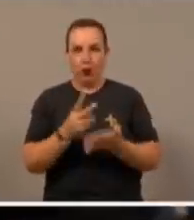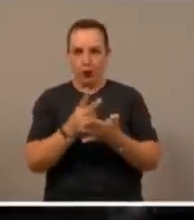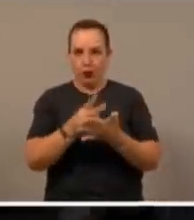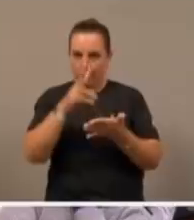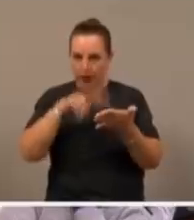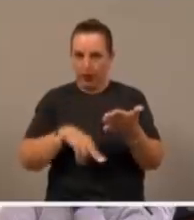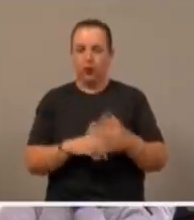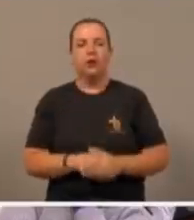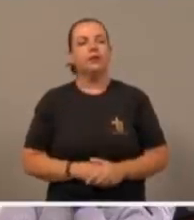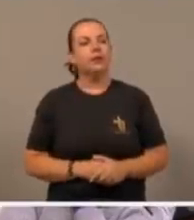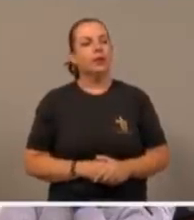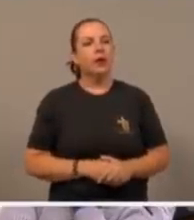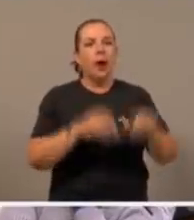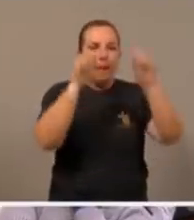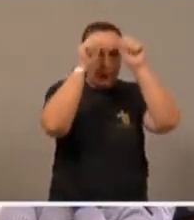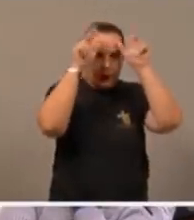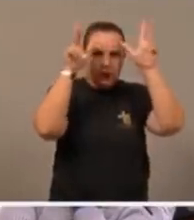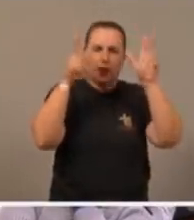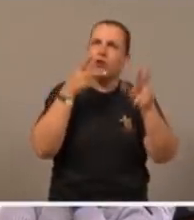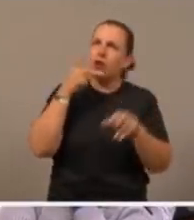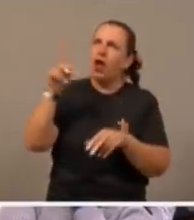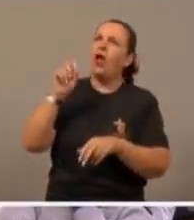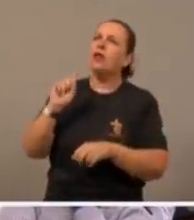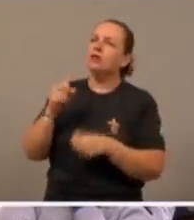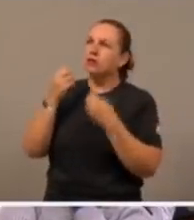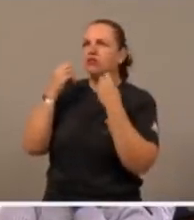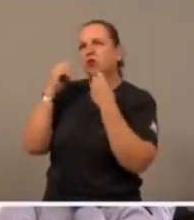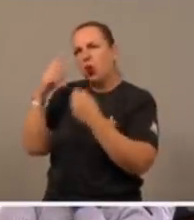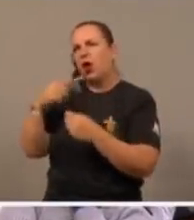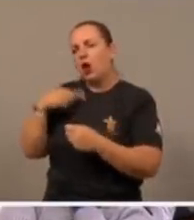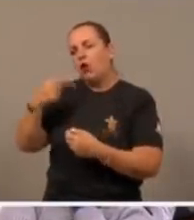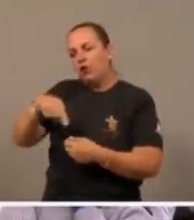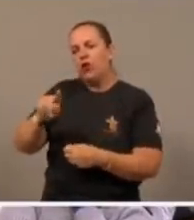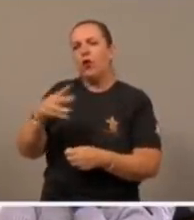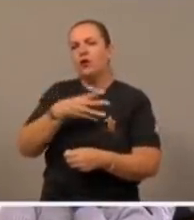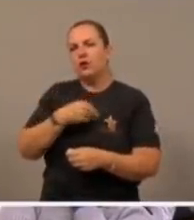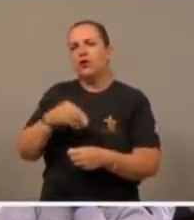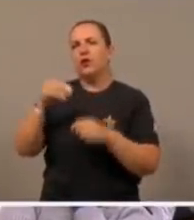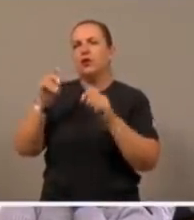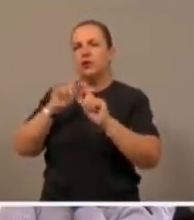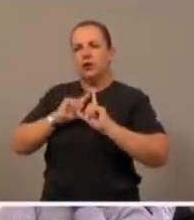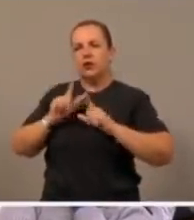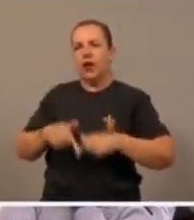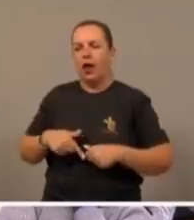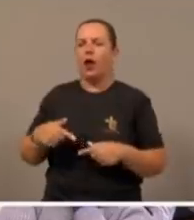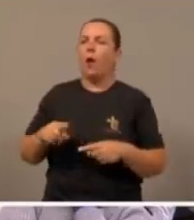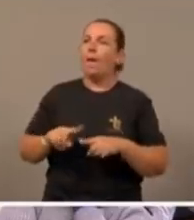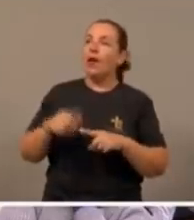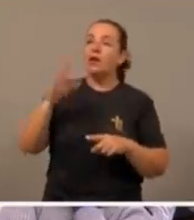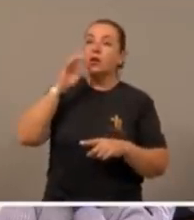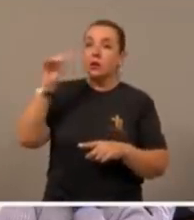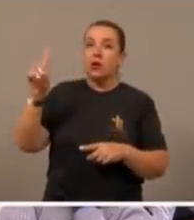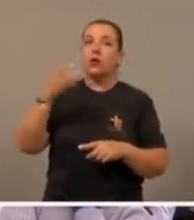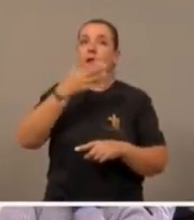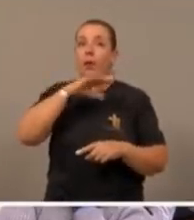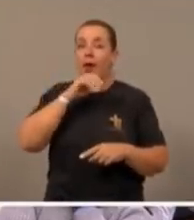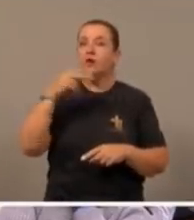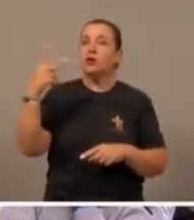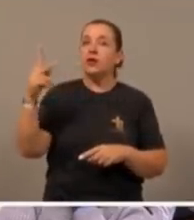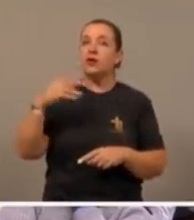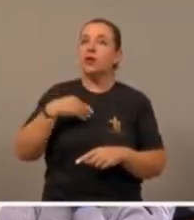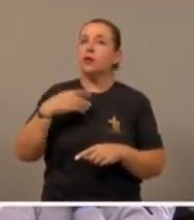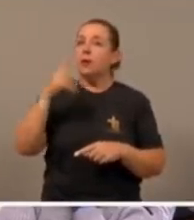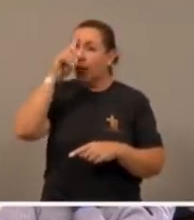replicou, está bem, eu vou aos filhos de Israel, e digo a eles, o Deus dos pais de vocês, me enviou a